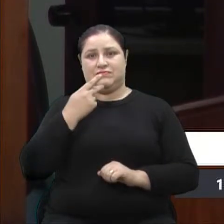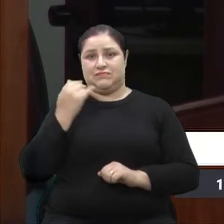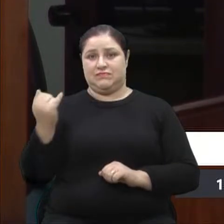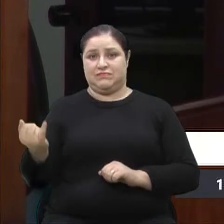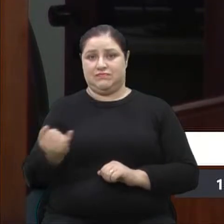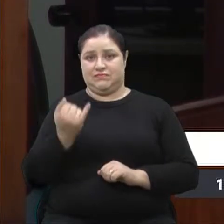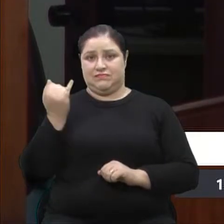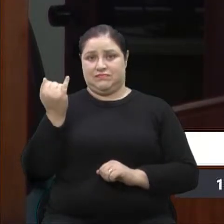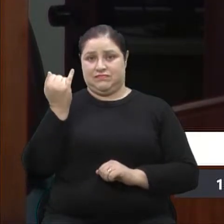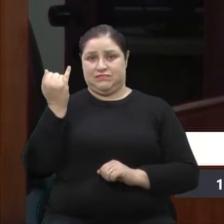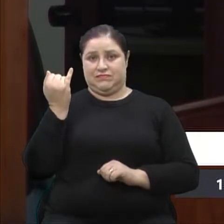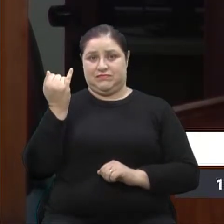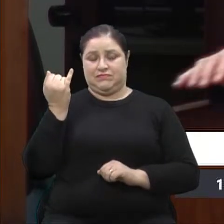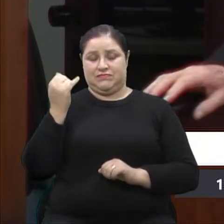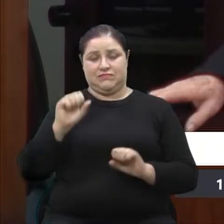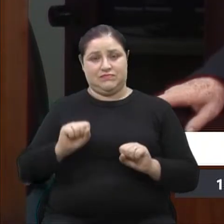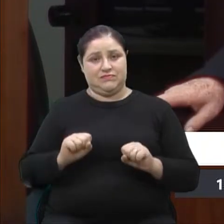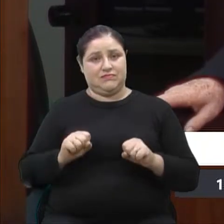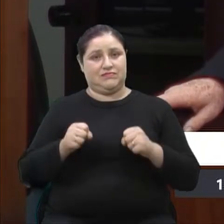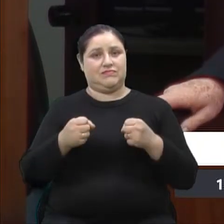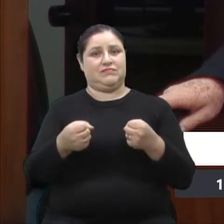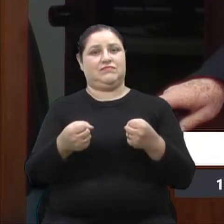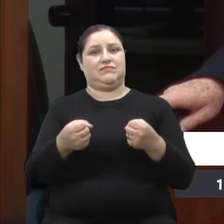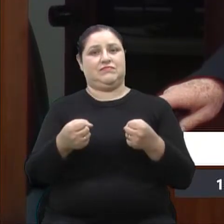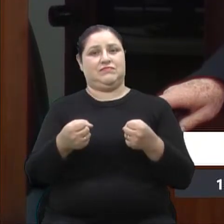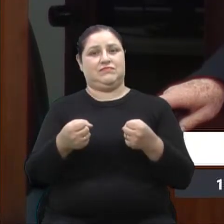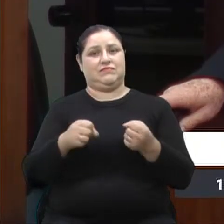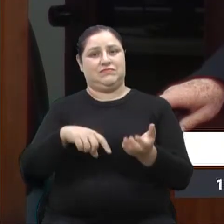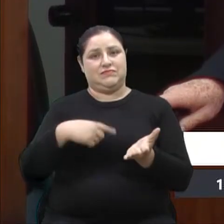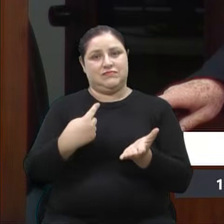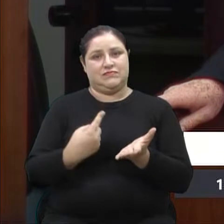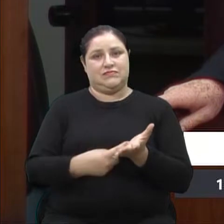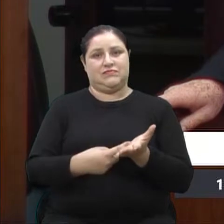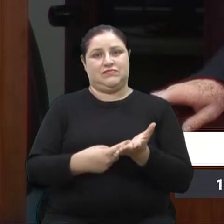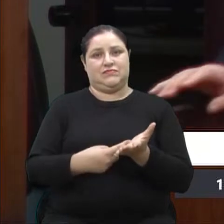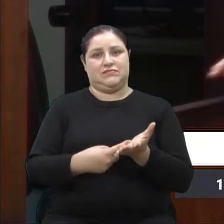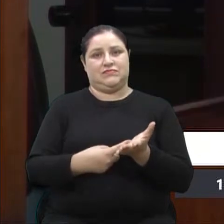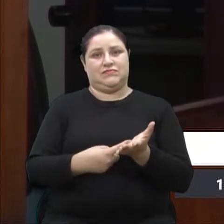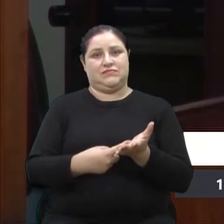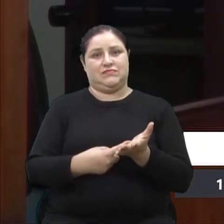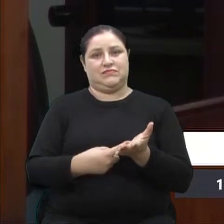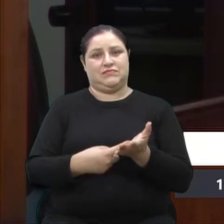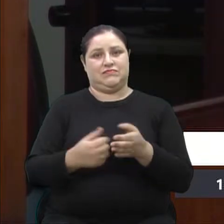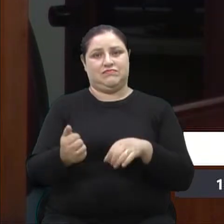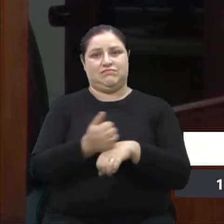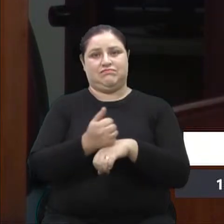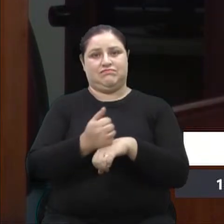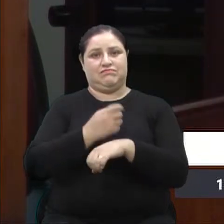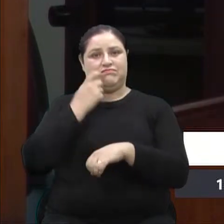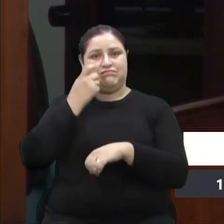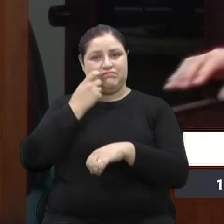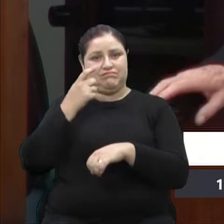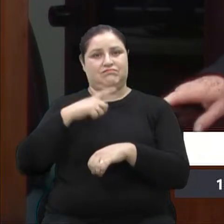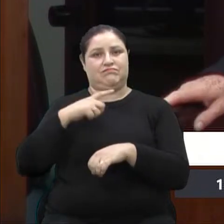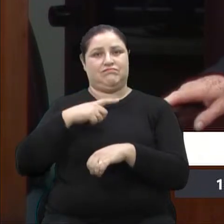o empenho e o compromisso que a odontologia tem com a saúde.